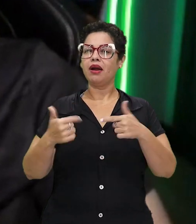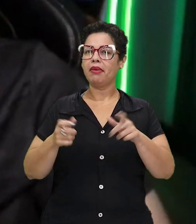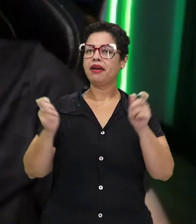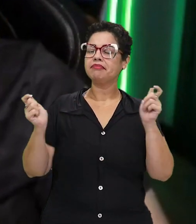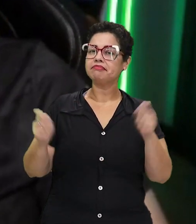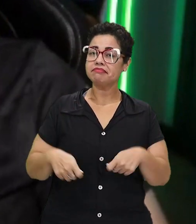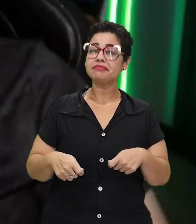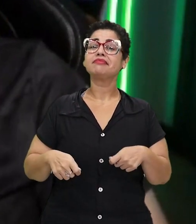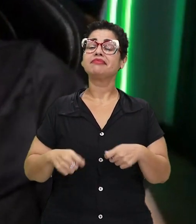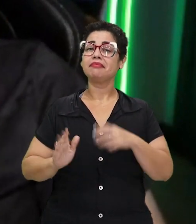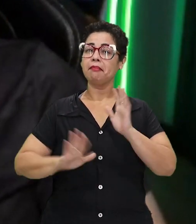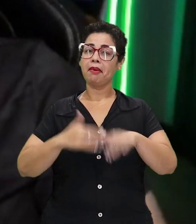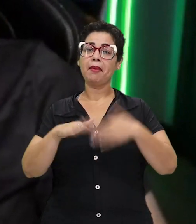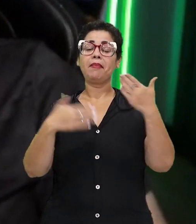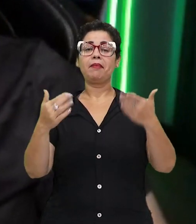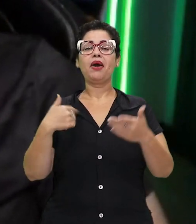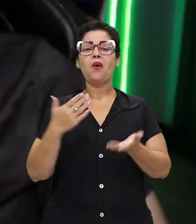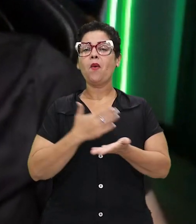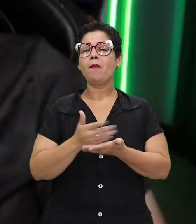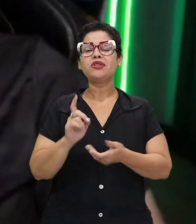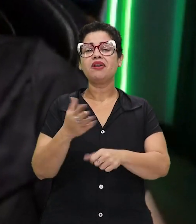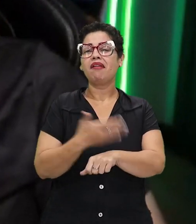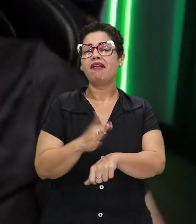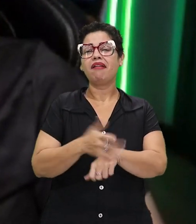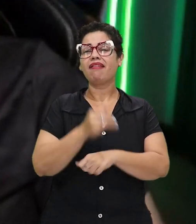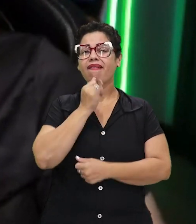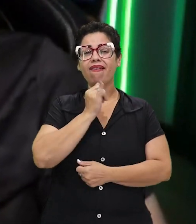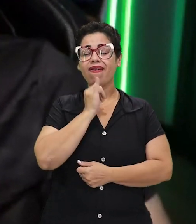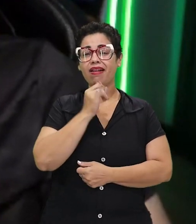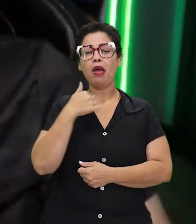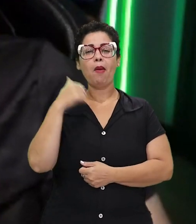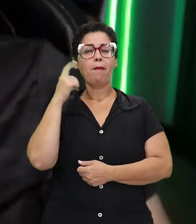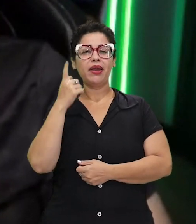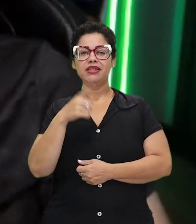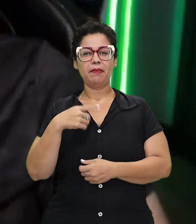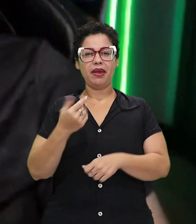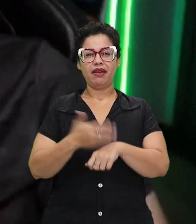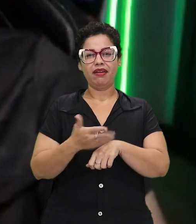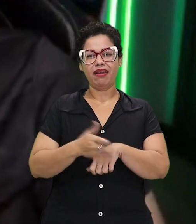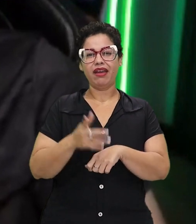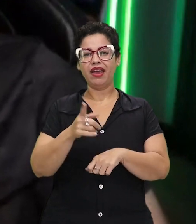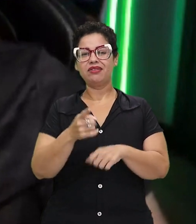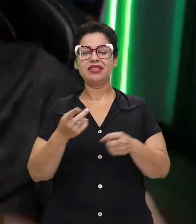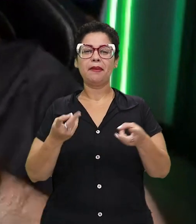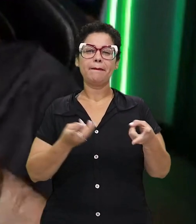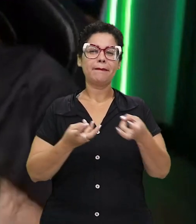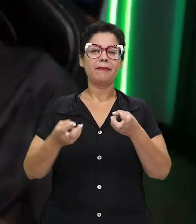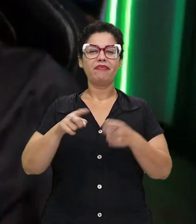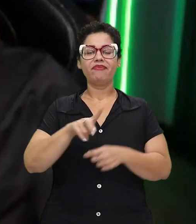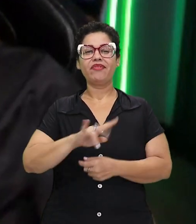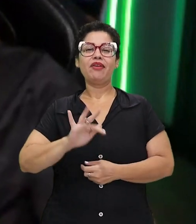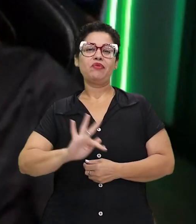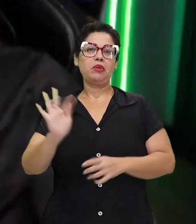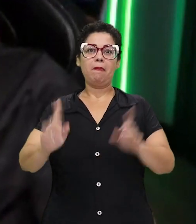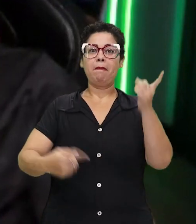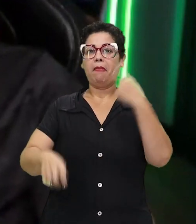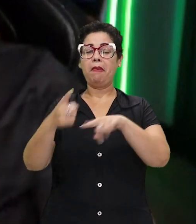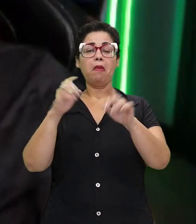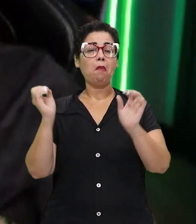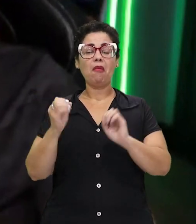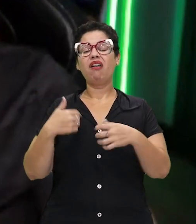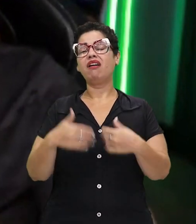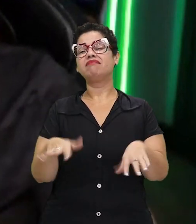no futuro, e eu comecei a como hobby. Por quê? Porque eu acho que quando a gente não coloca tanta expectativa, assim, demais, sabe, nas coisas,